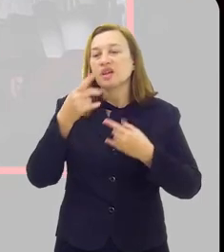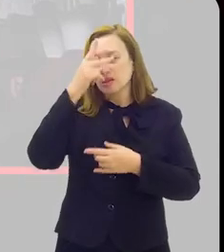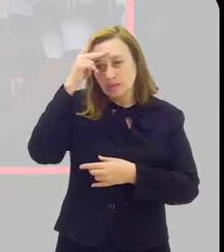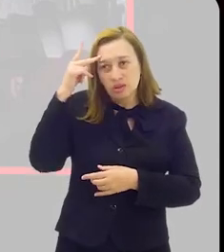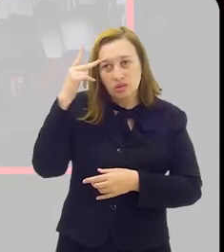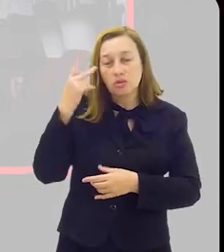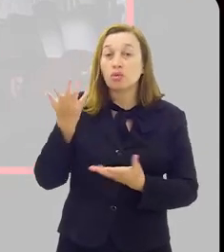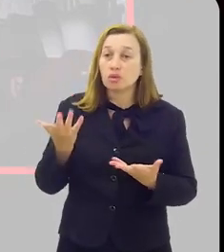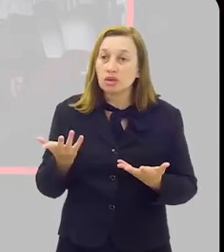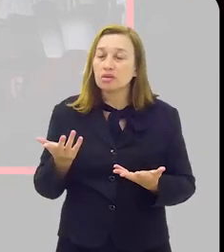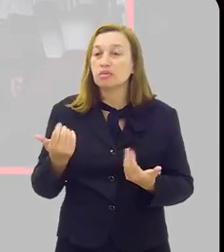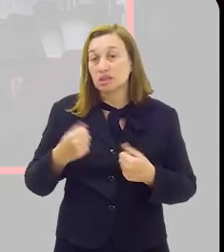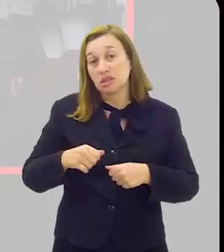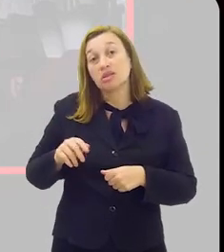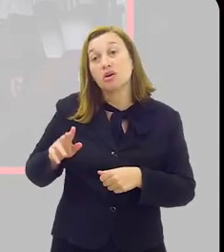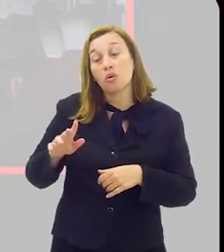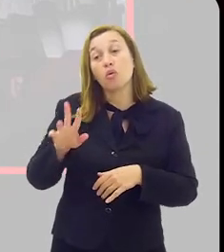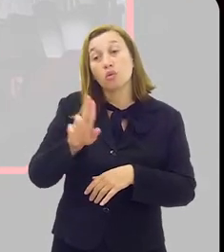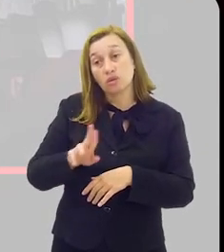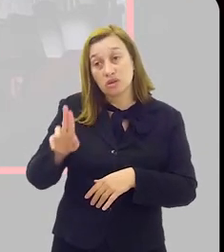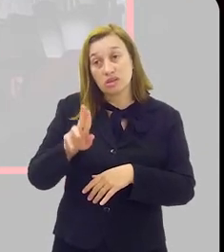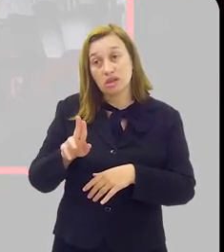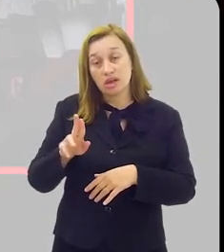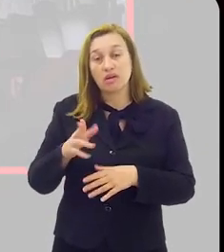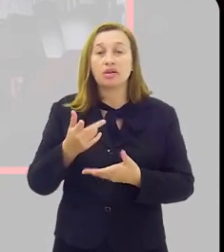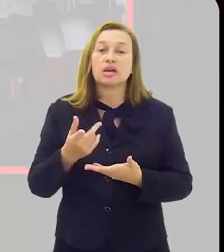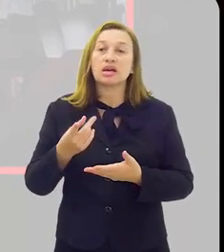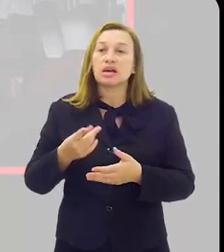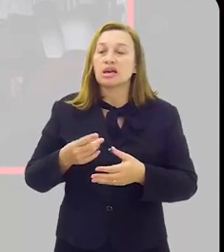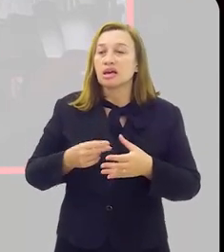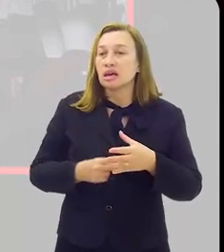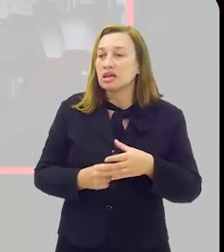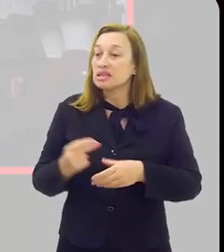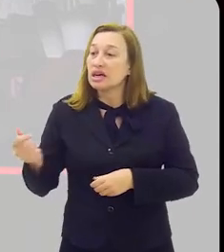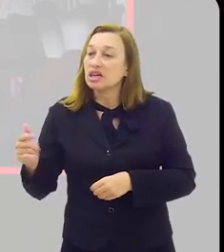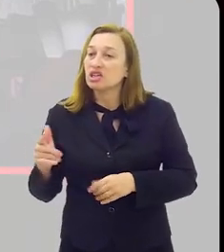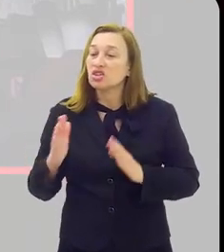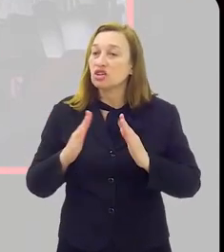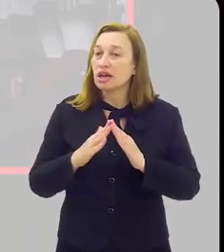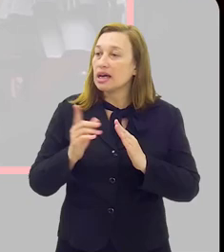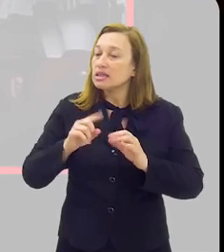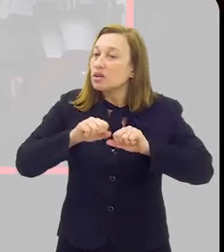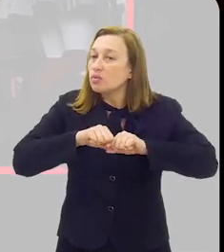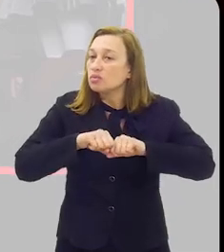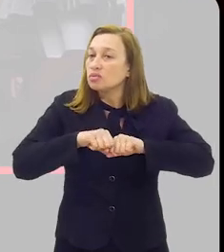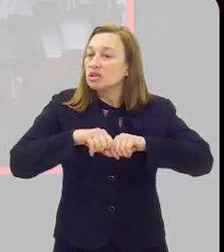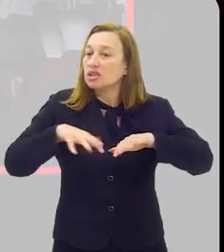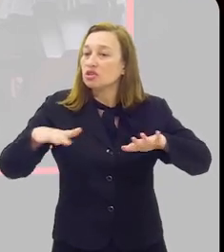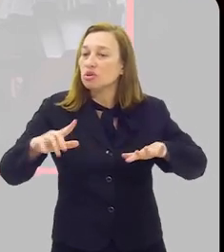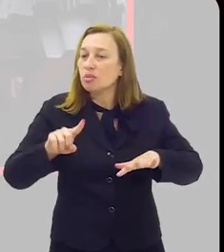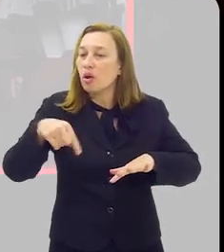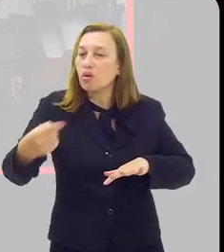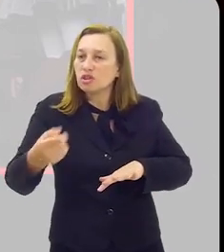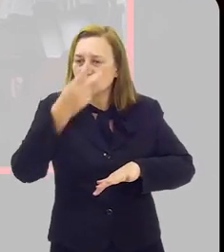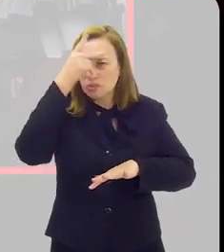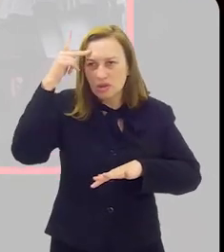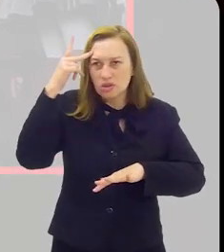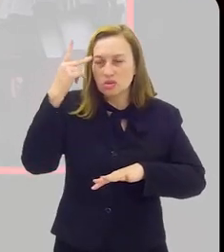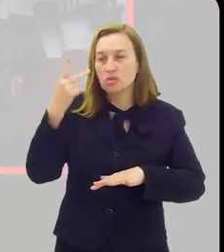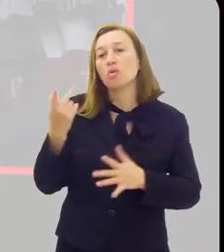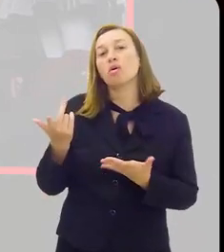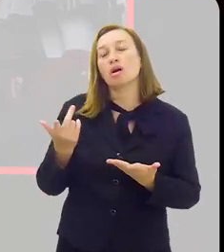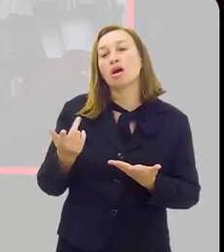estão sintomáticas, de forma que elas, ao sair de casa, não transmitam para as outras pessoas, e as pessoas que têm maior